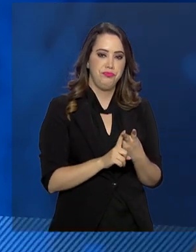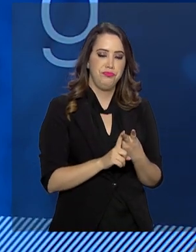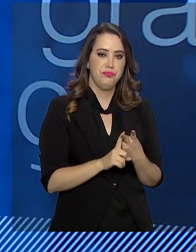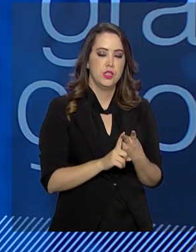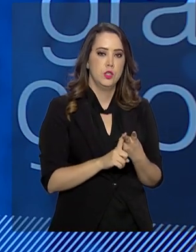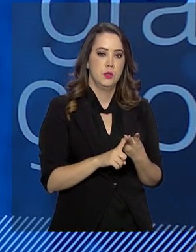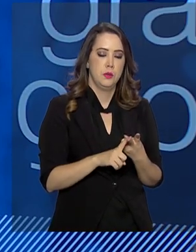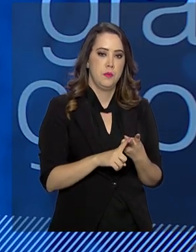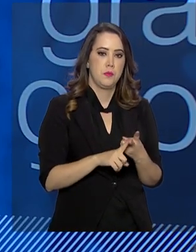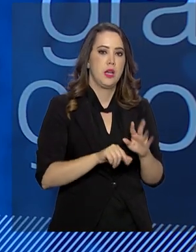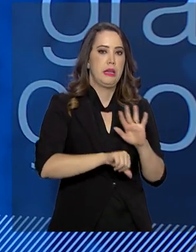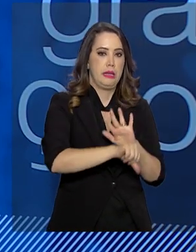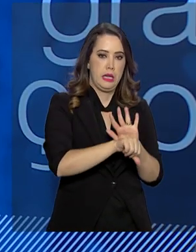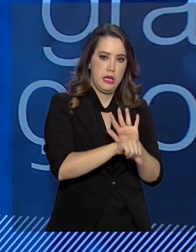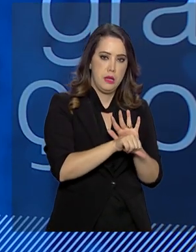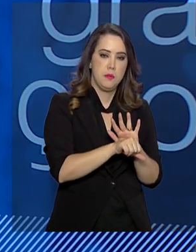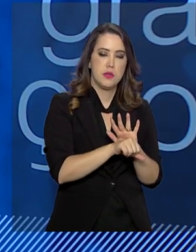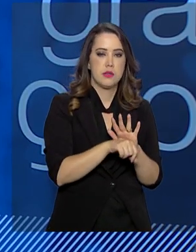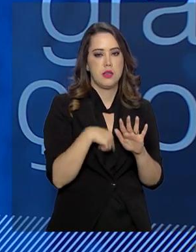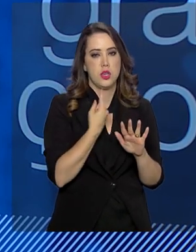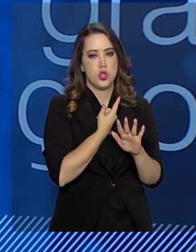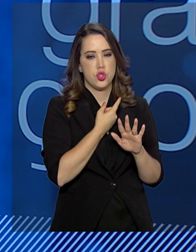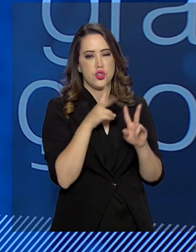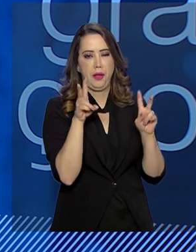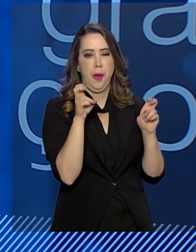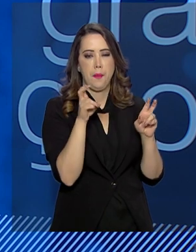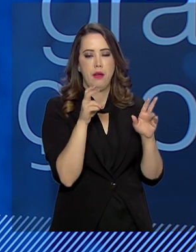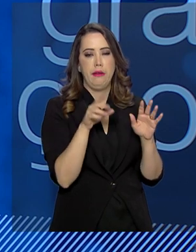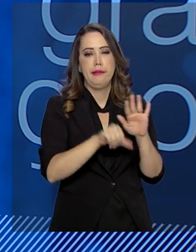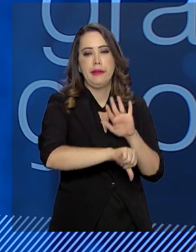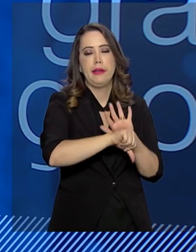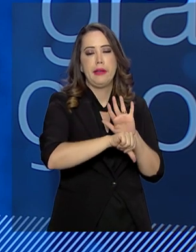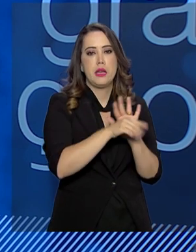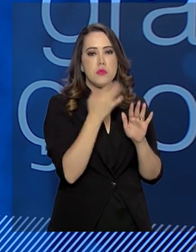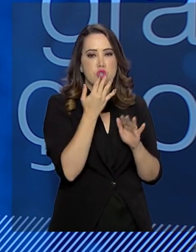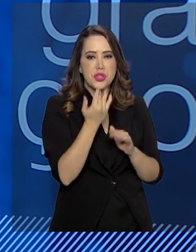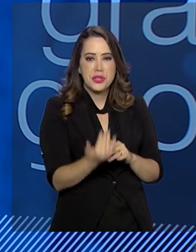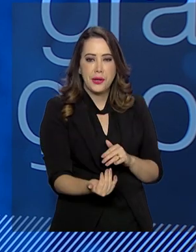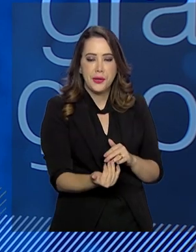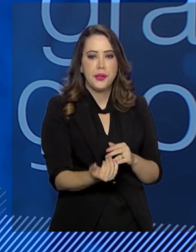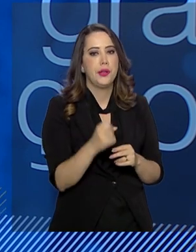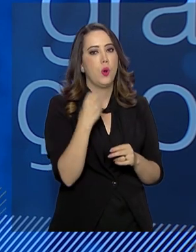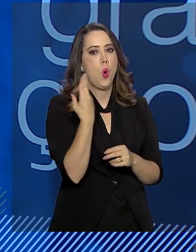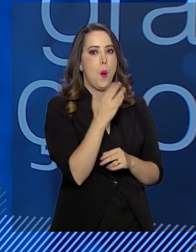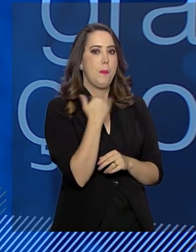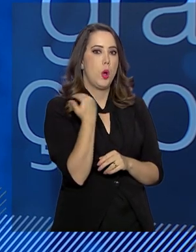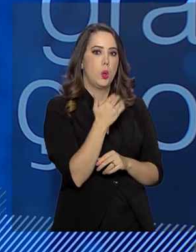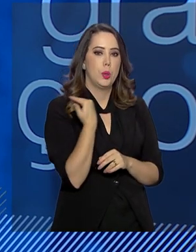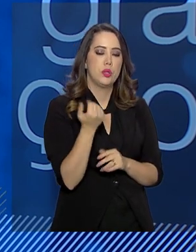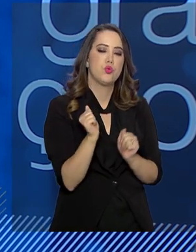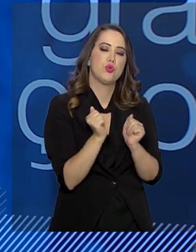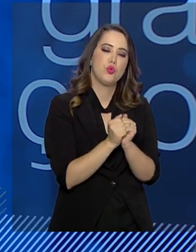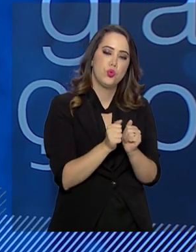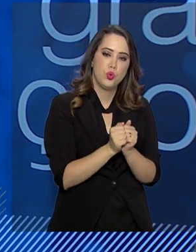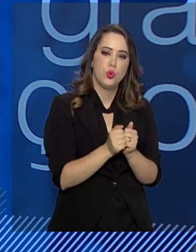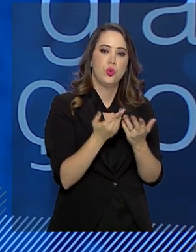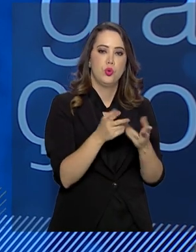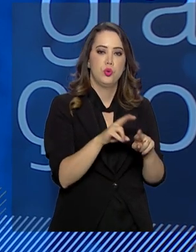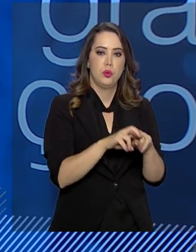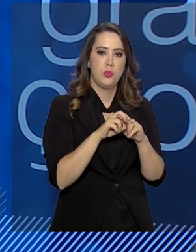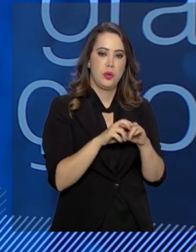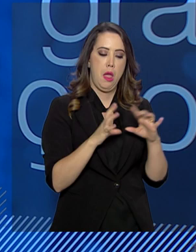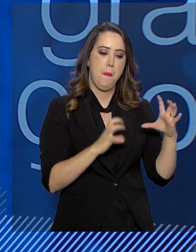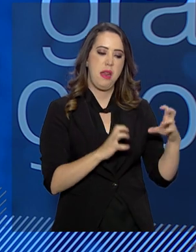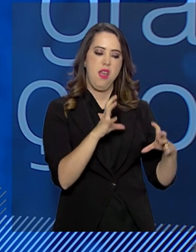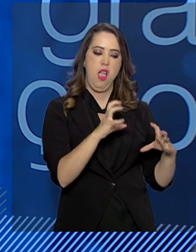que nós chamamos de crimes de sangue, homicídios e outras espécies de crimes por conta das